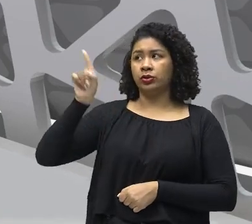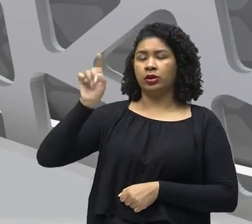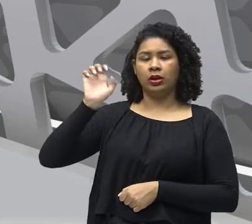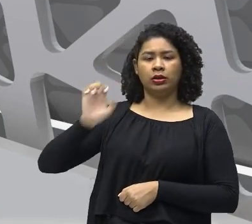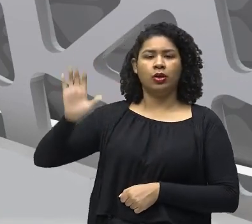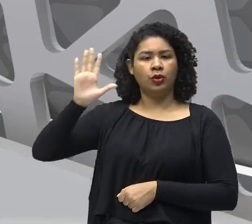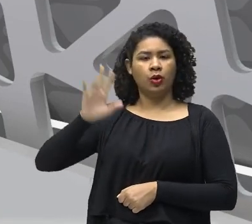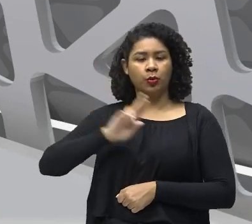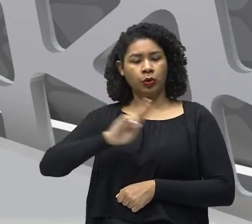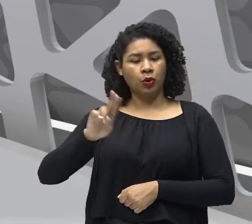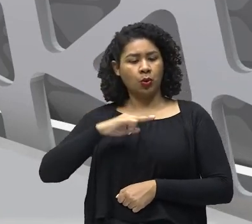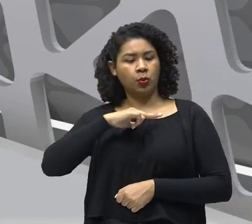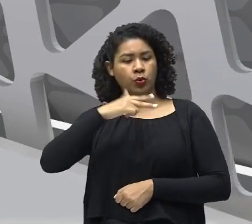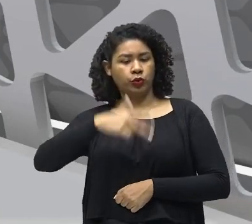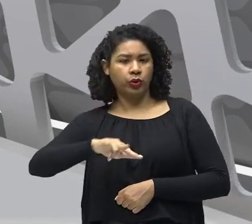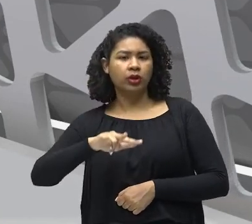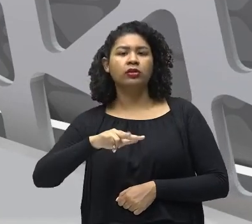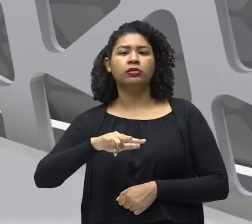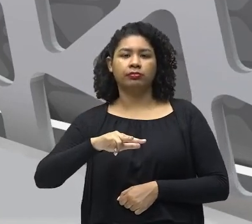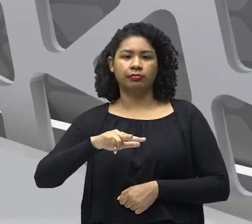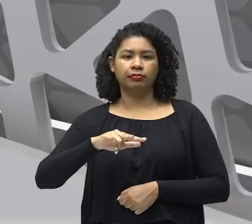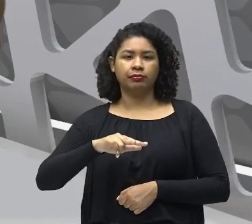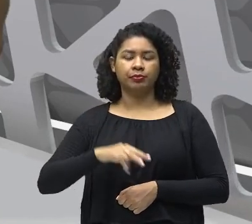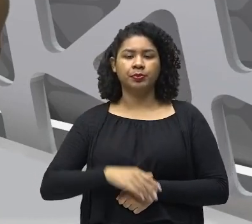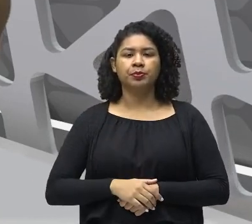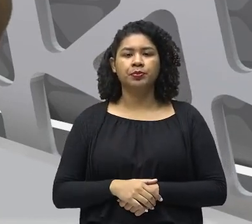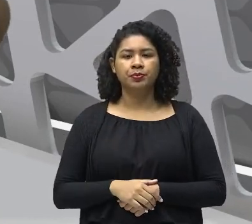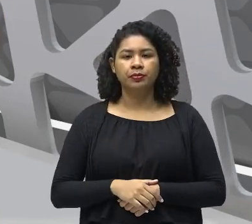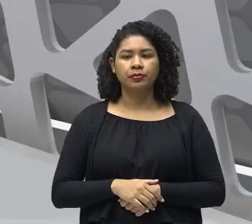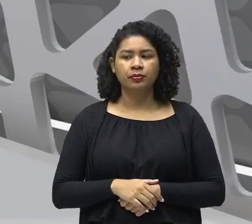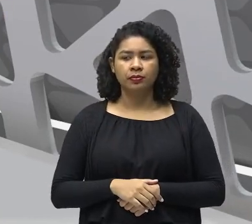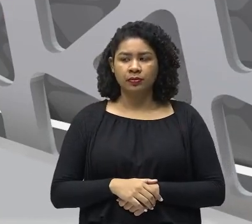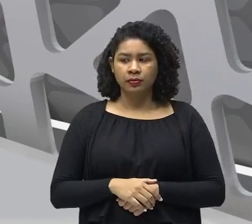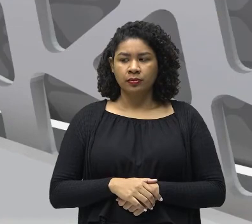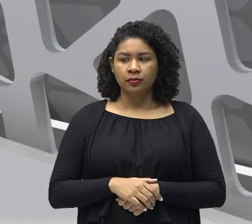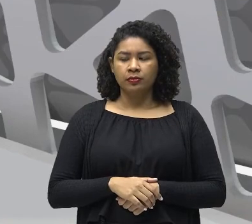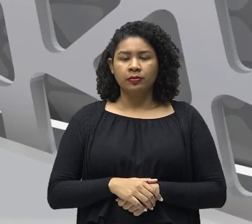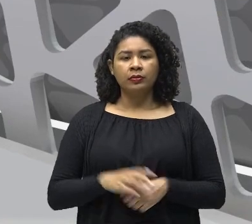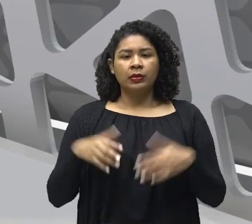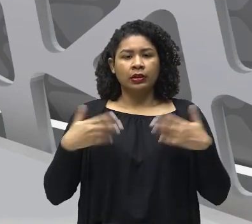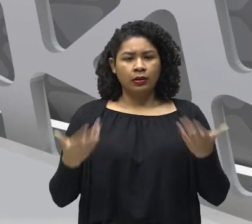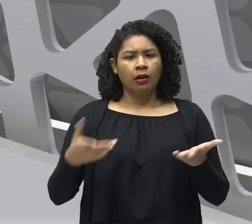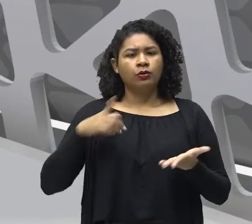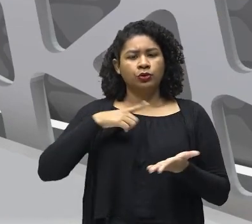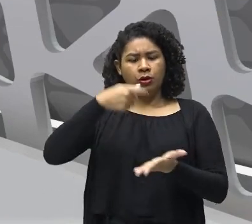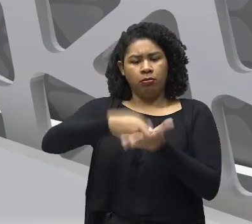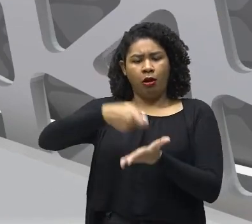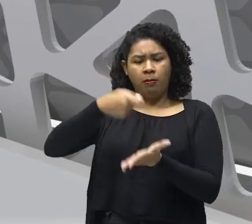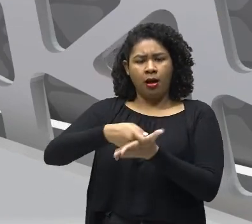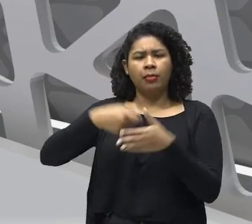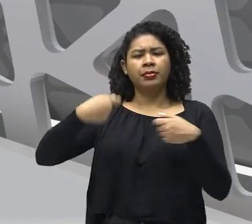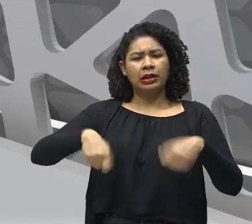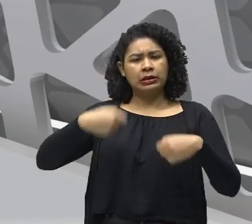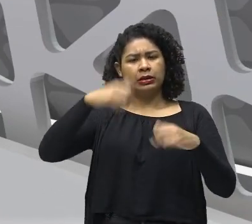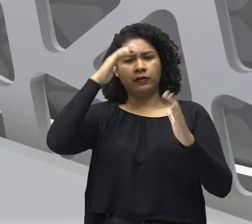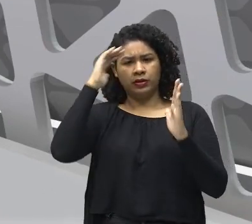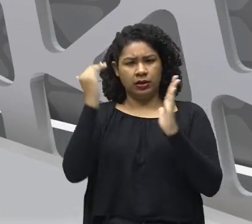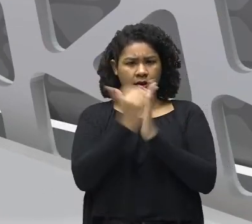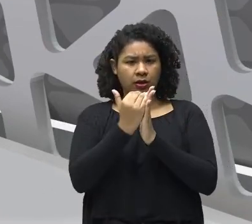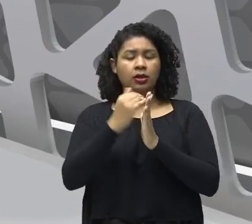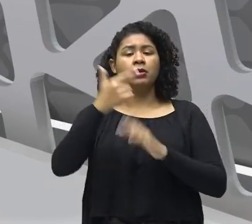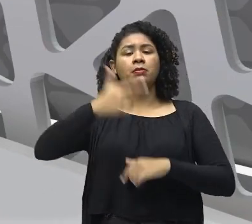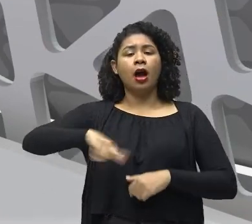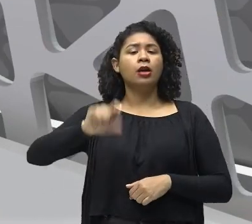nomes portugueses Aqui na Amazônia Então Além de todas Essas imposições Nós vamos ter também A religião